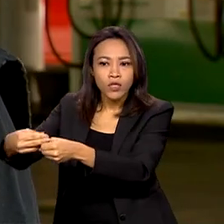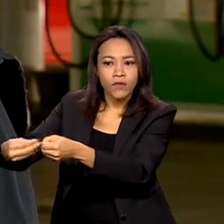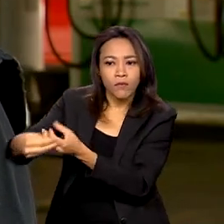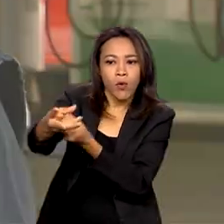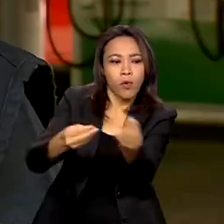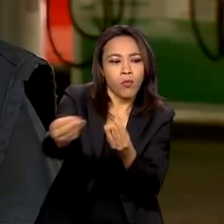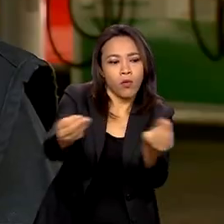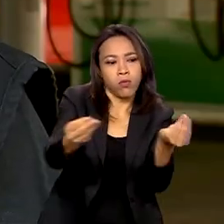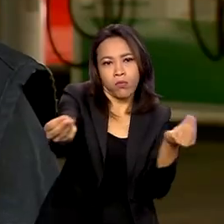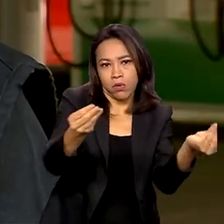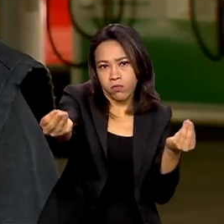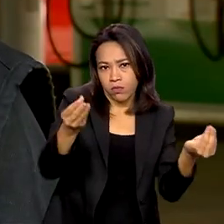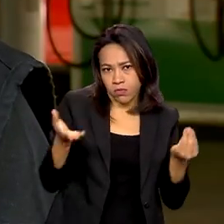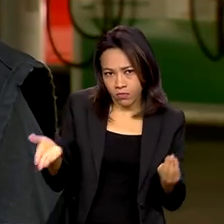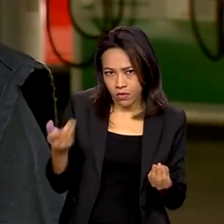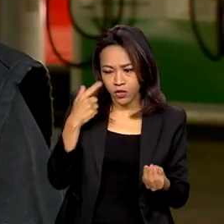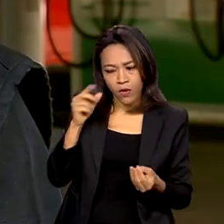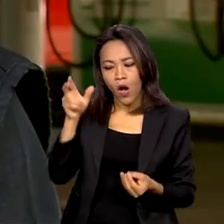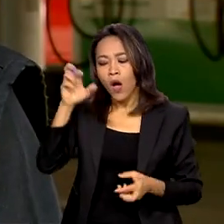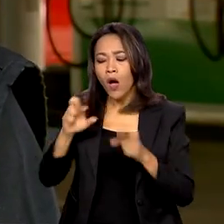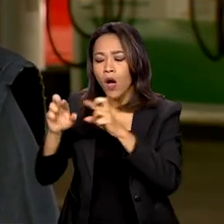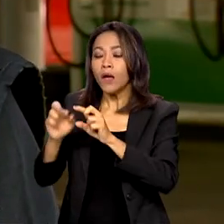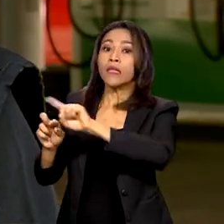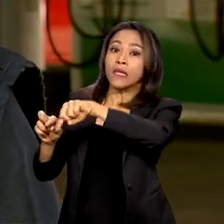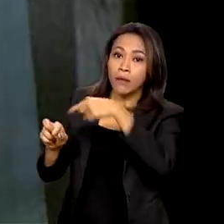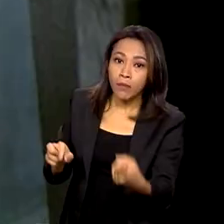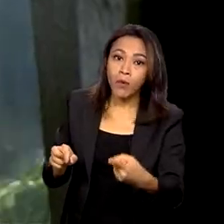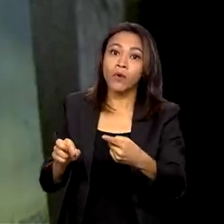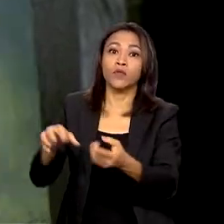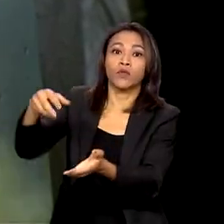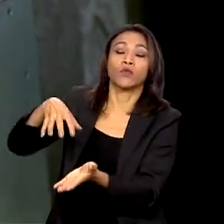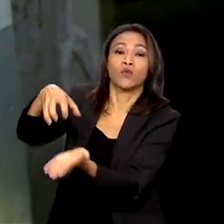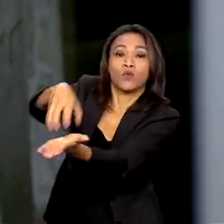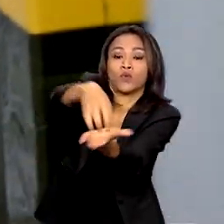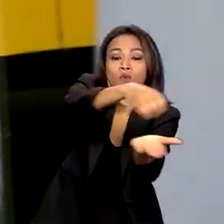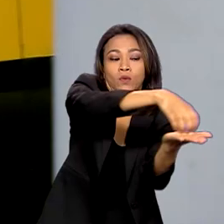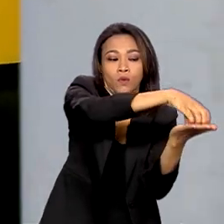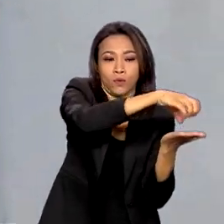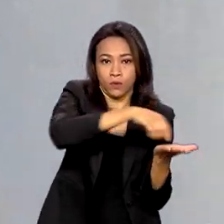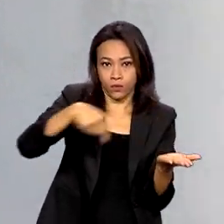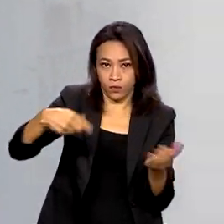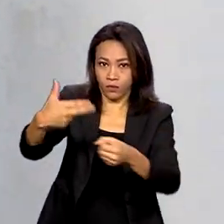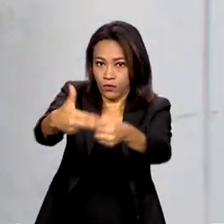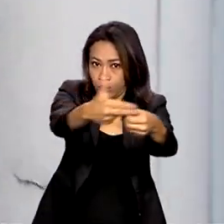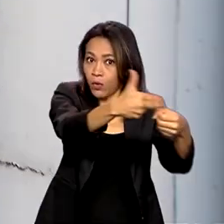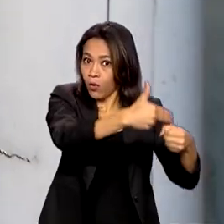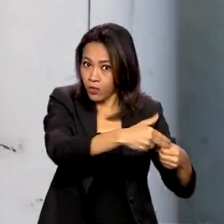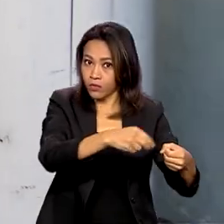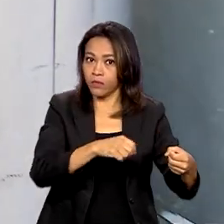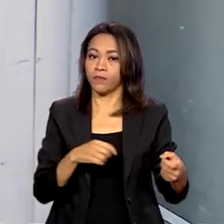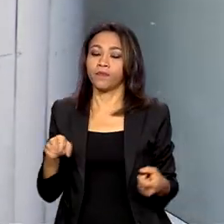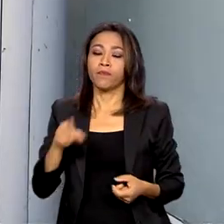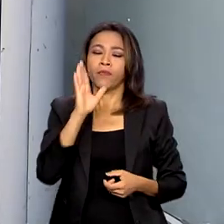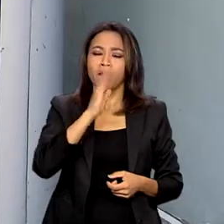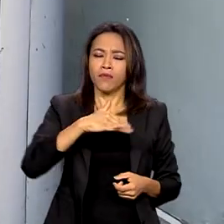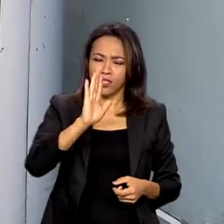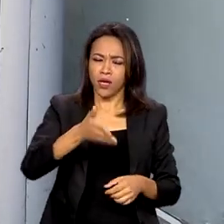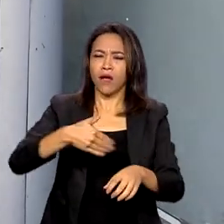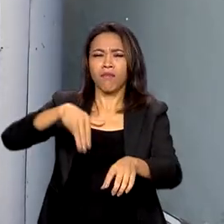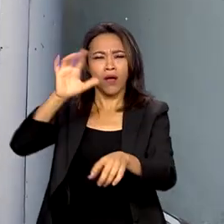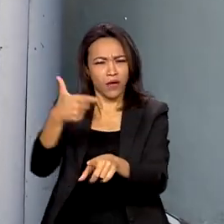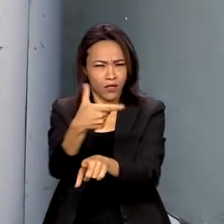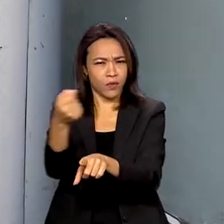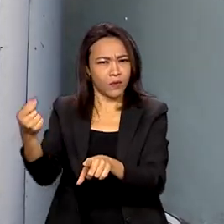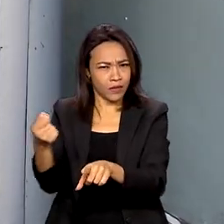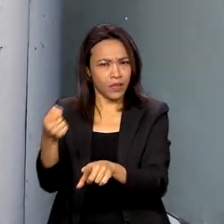notificadas e a gente está focando nos postos em vendedores. Mais de 200 estabelecimentos já foram notificados em